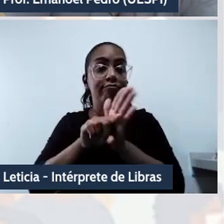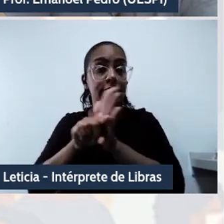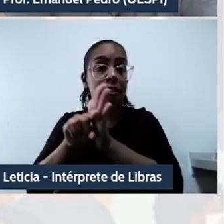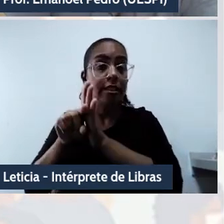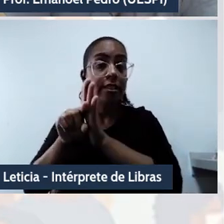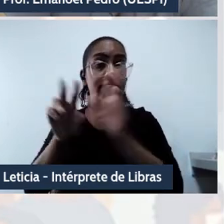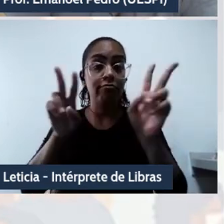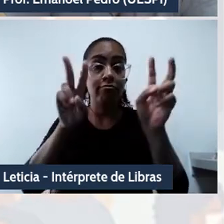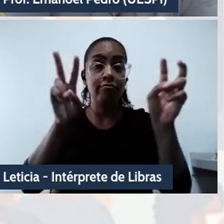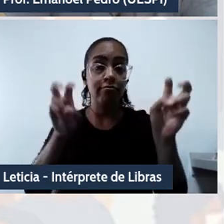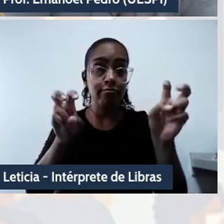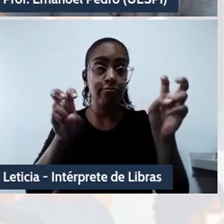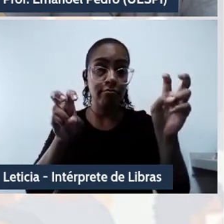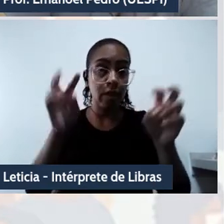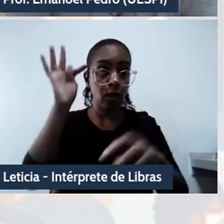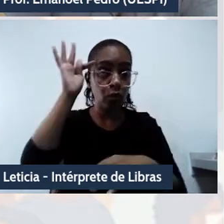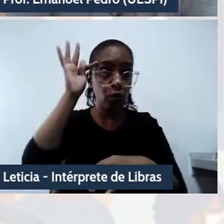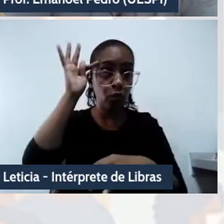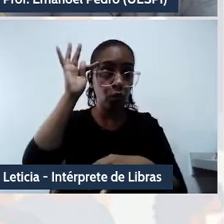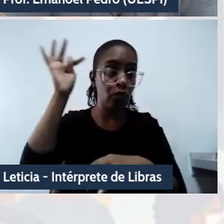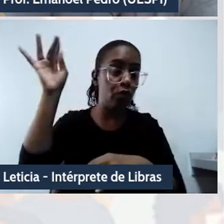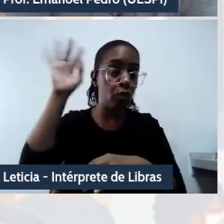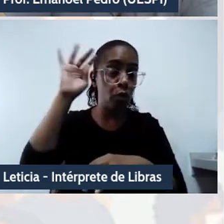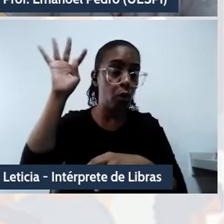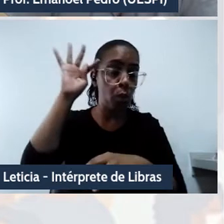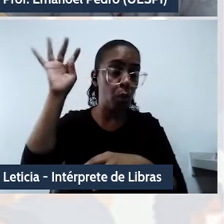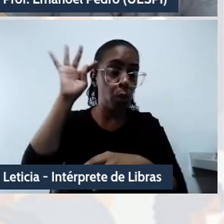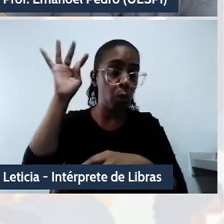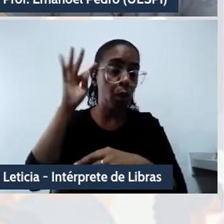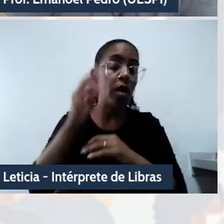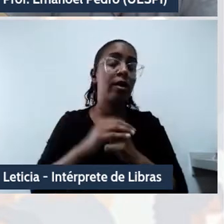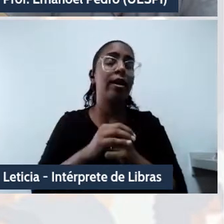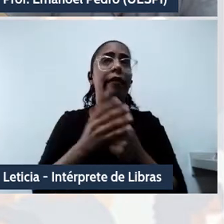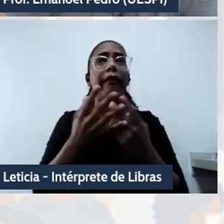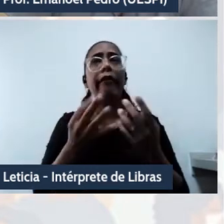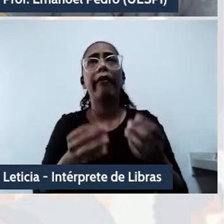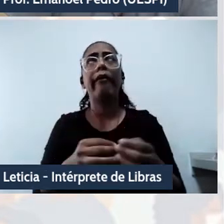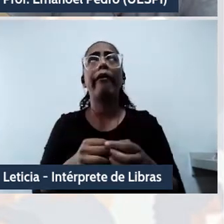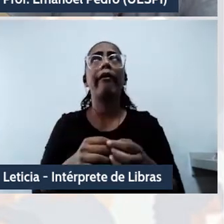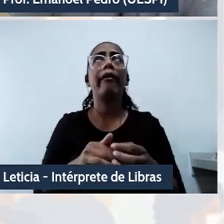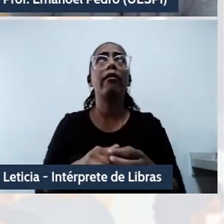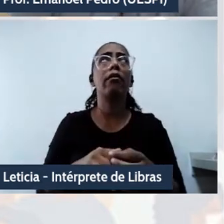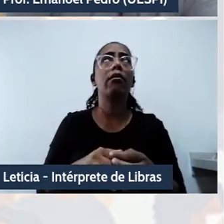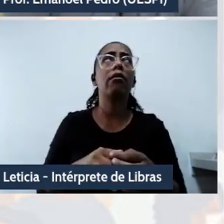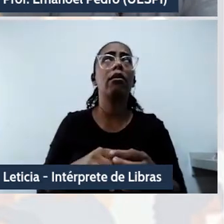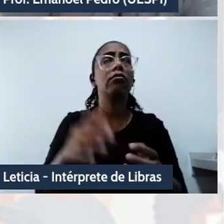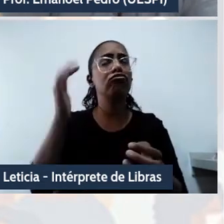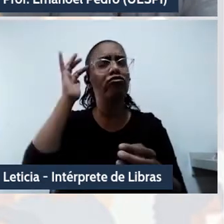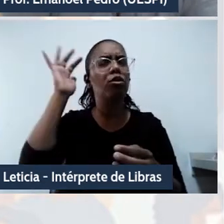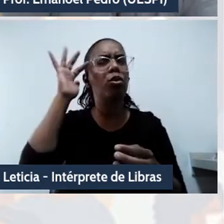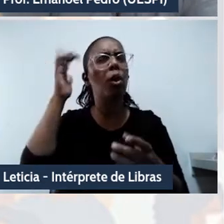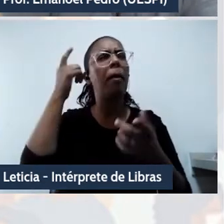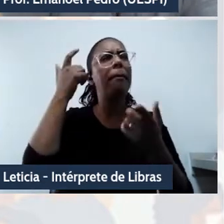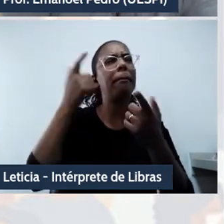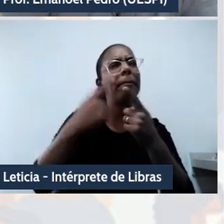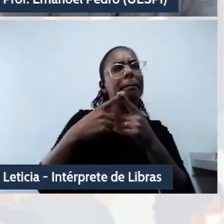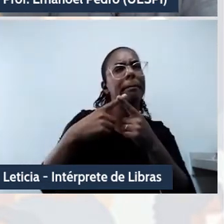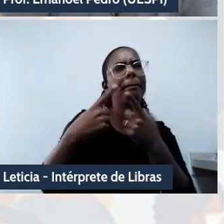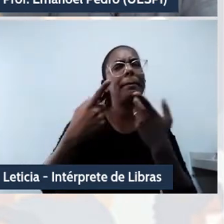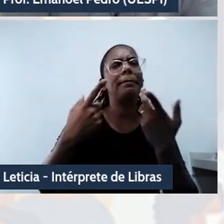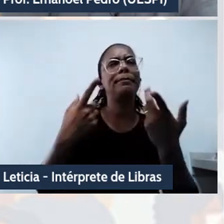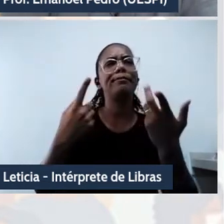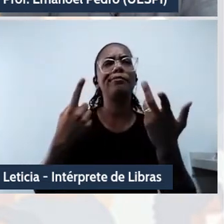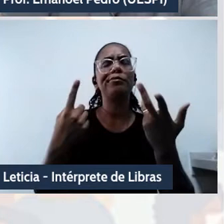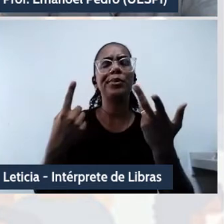filósofo, a globalização tecnológica tem se demonstrado como uma forma de neocolonização que impõe a sua racionalidade via